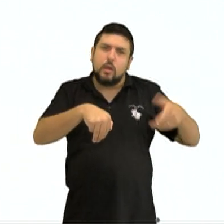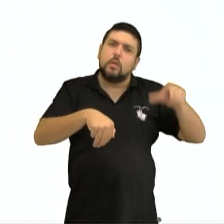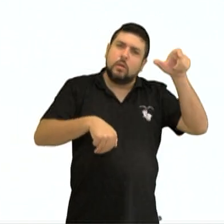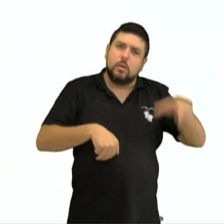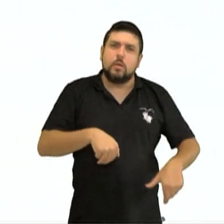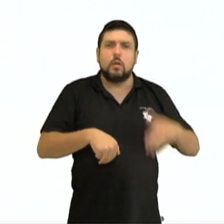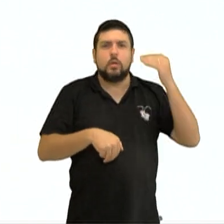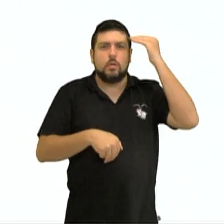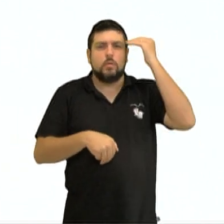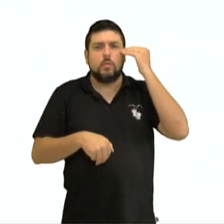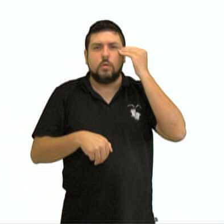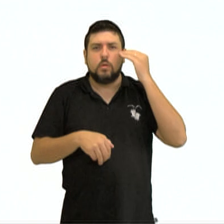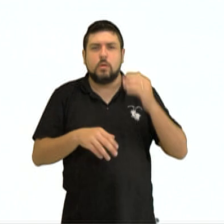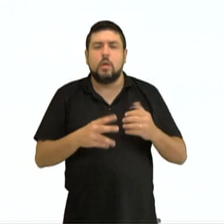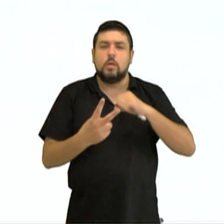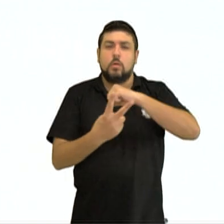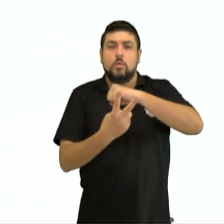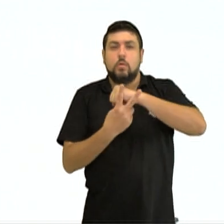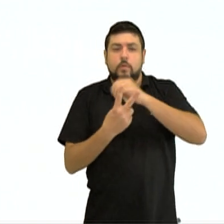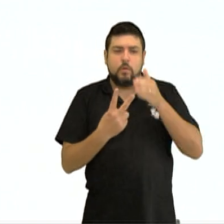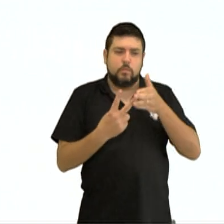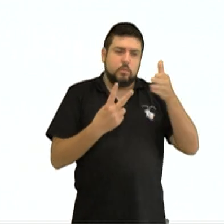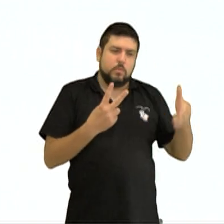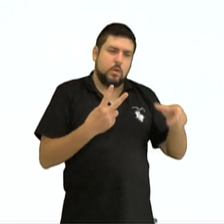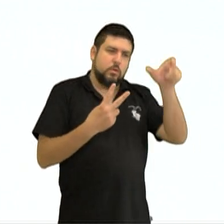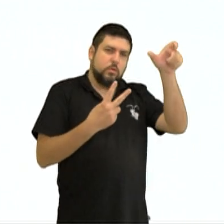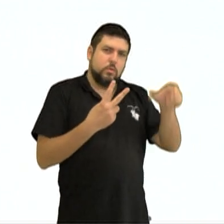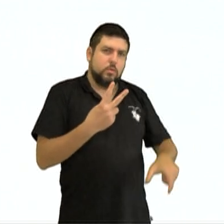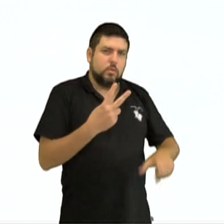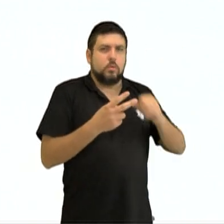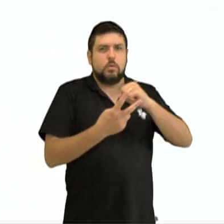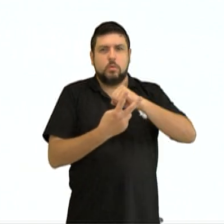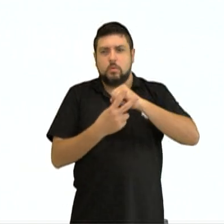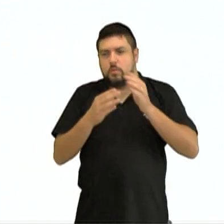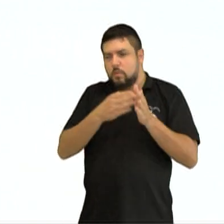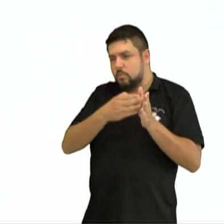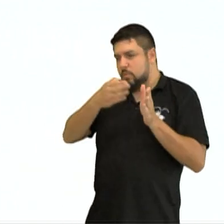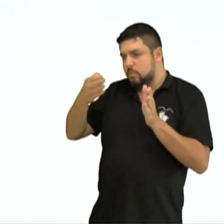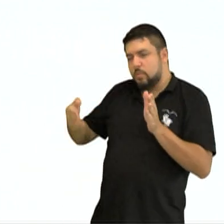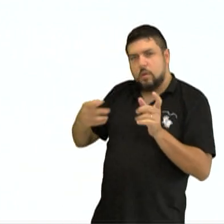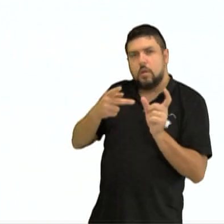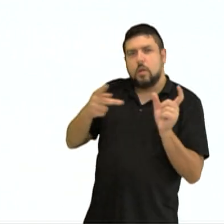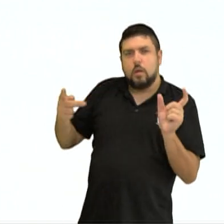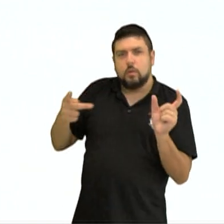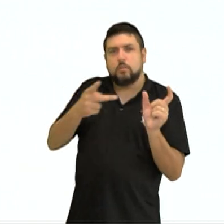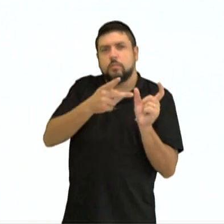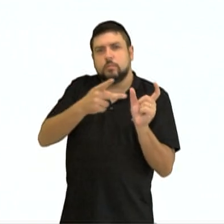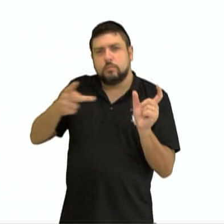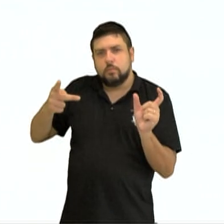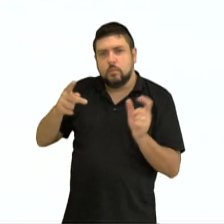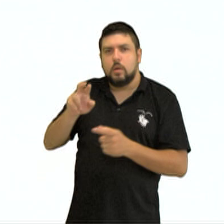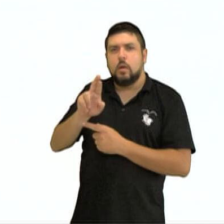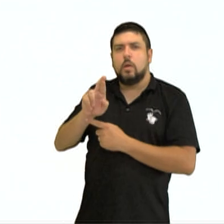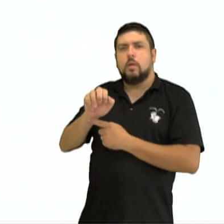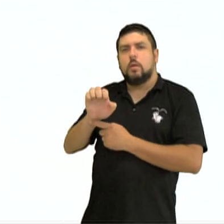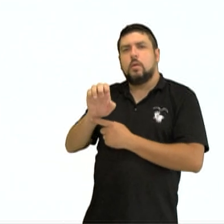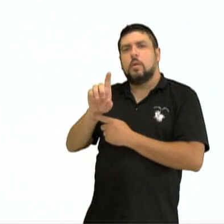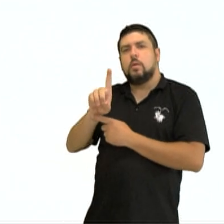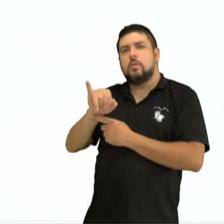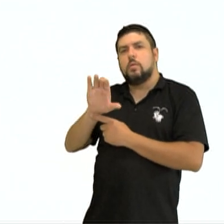é predicado. Então, o que se declara a respeito do sujeito é chamado de